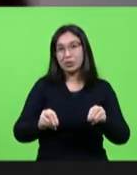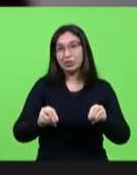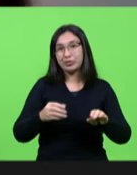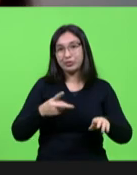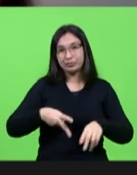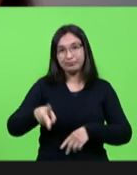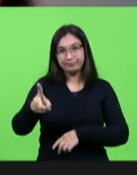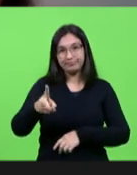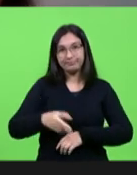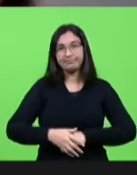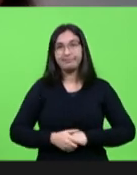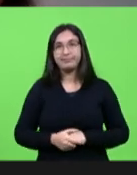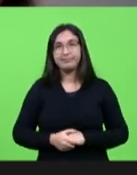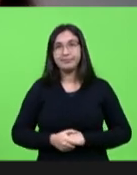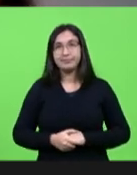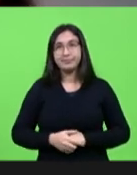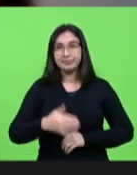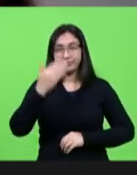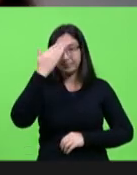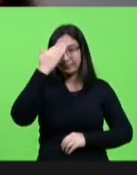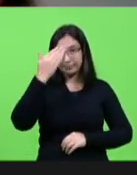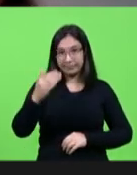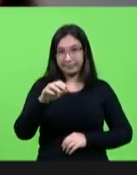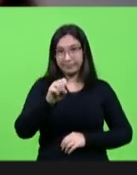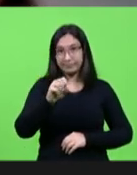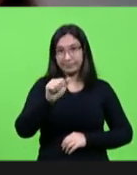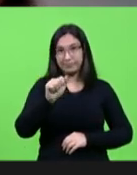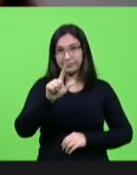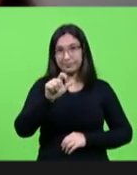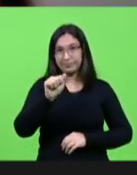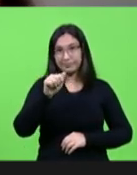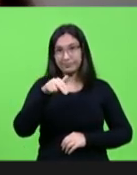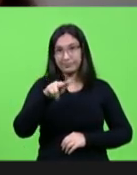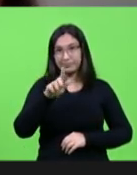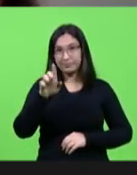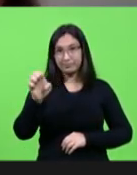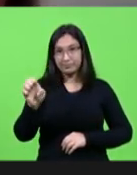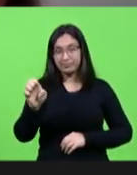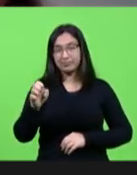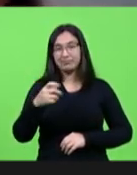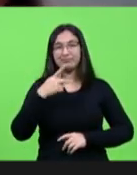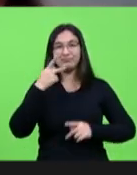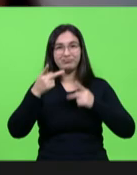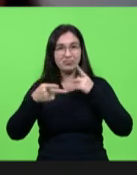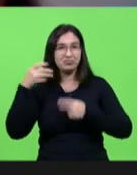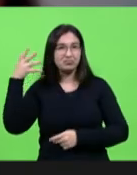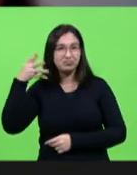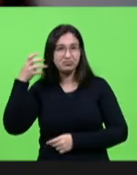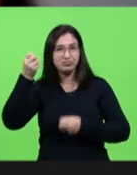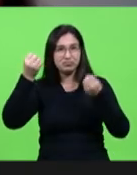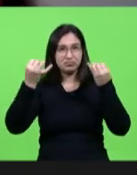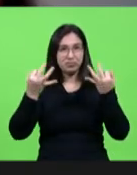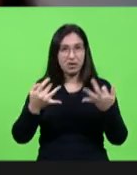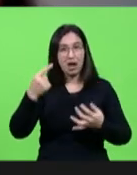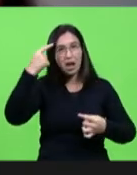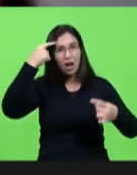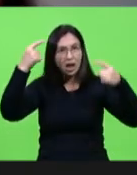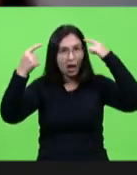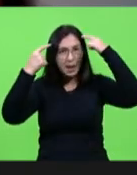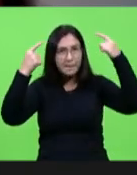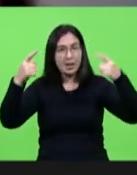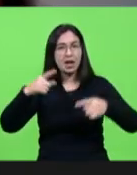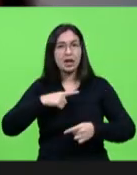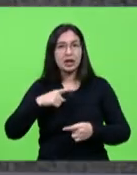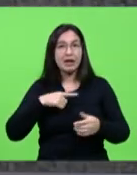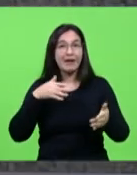obrigada Solange brilhante fala quero só além de agradecer lembrar todos que nós temos o teto das